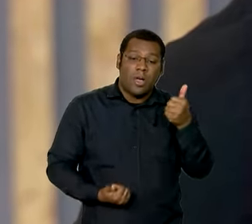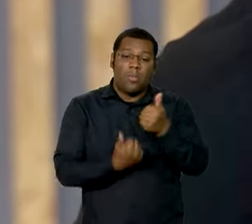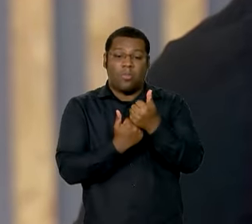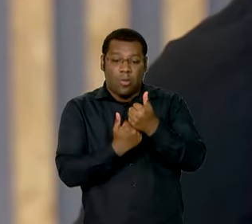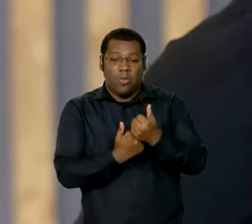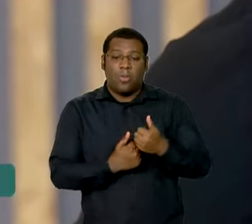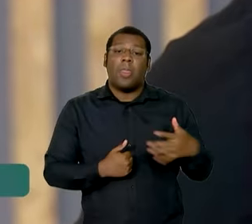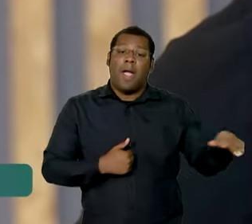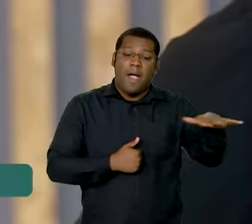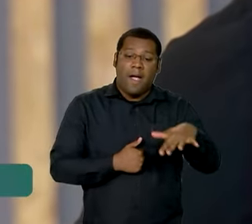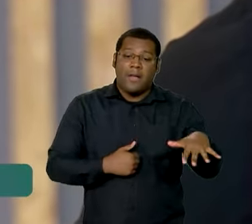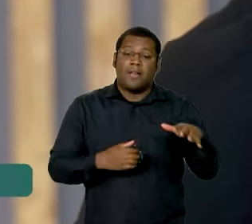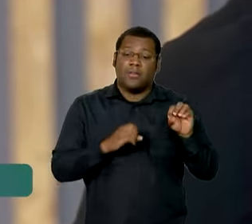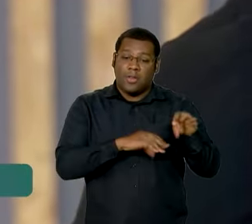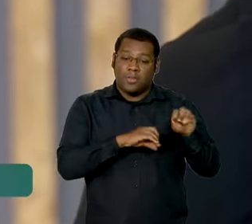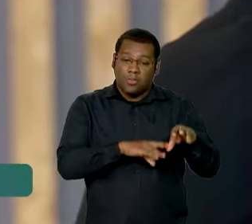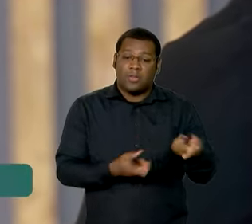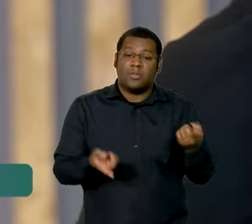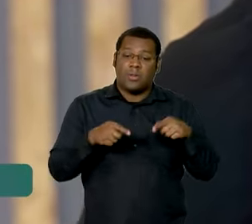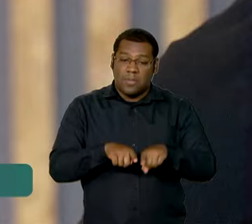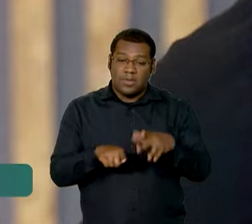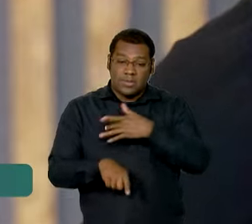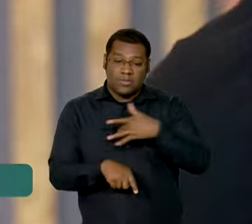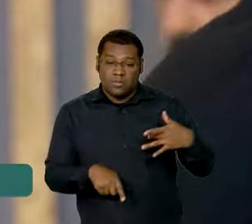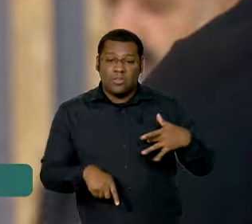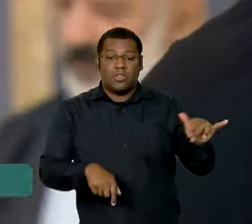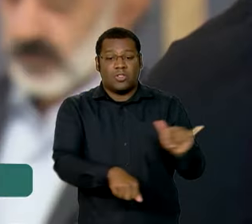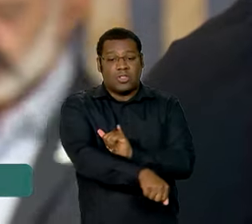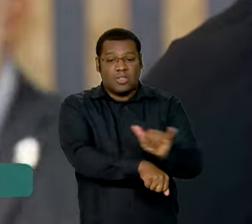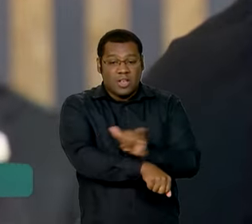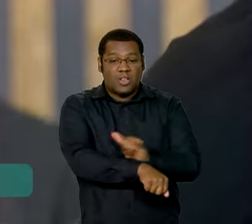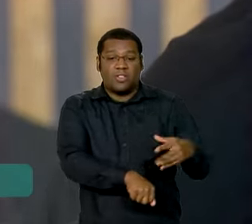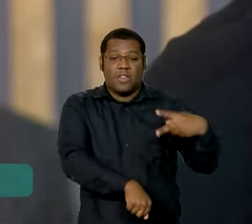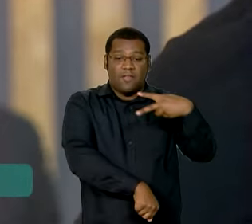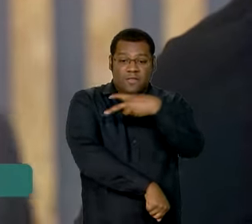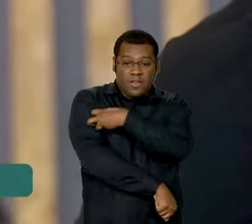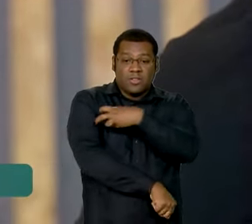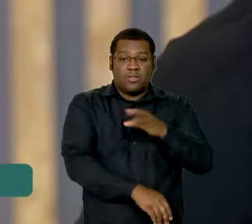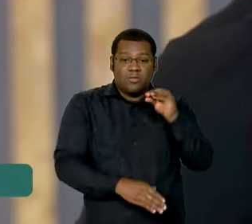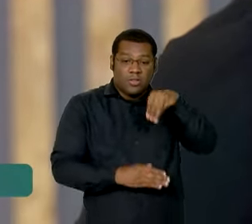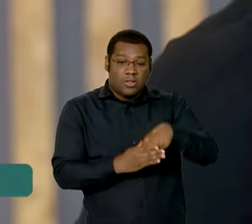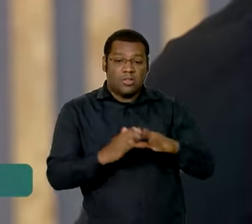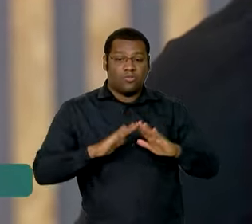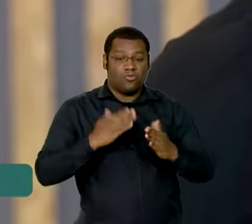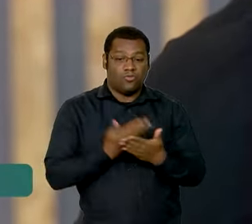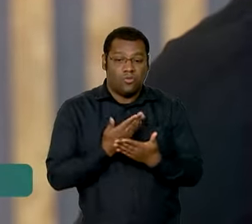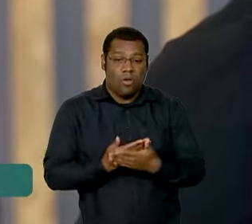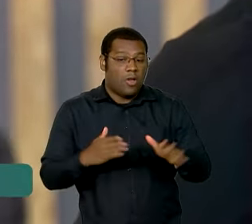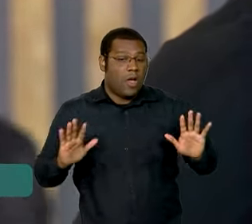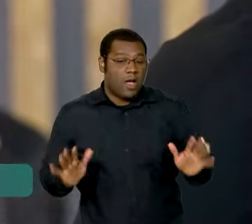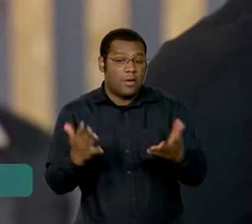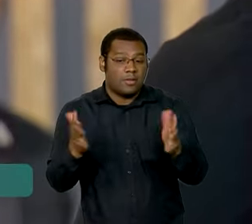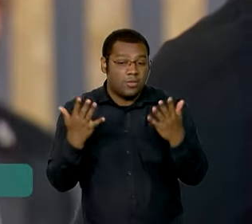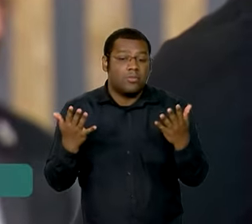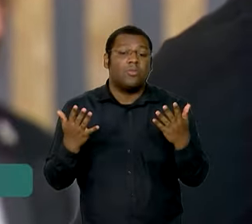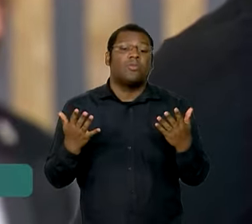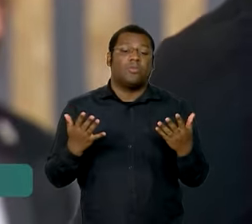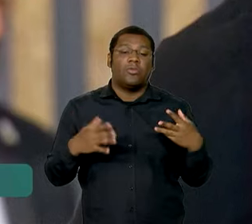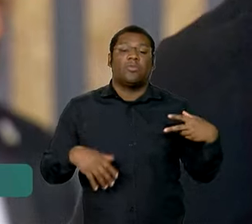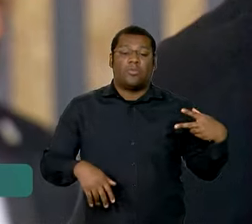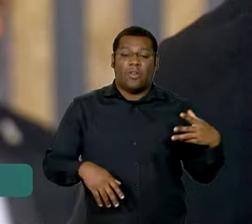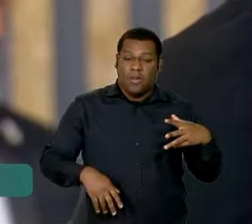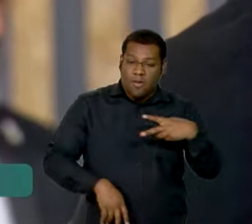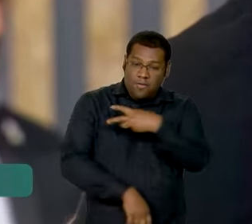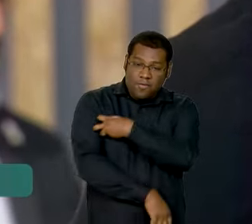educação, que já está acontecendo. A estratégia da vacinação na escola já está promovendo essa intersetorialidade da